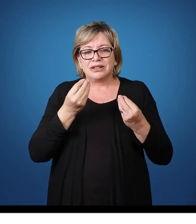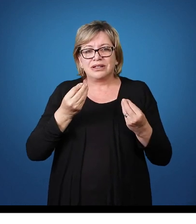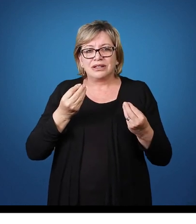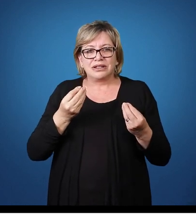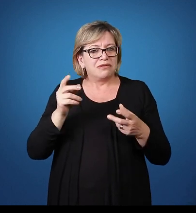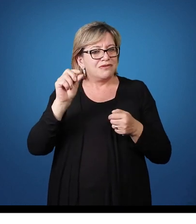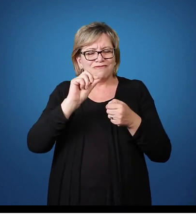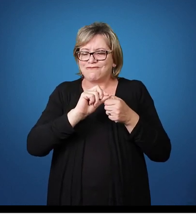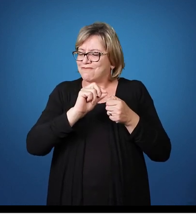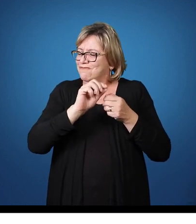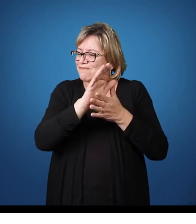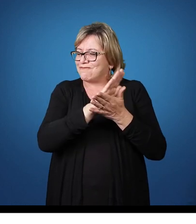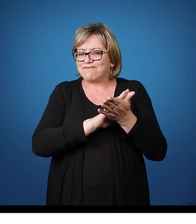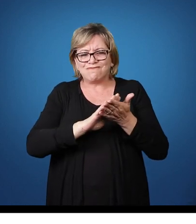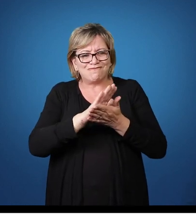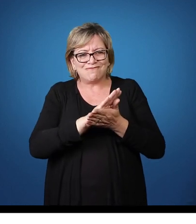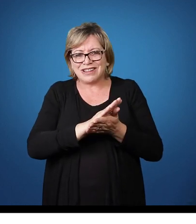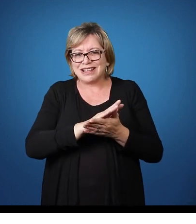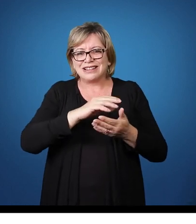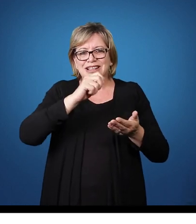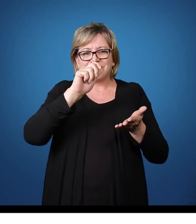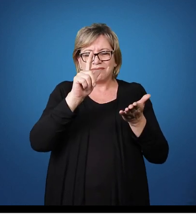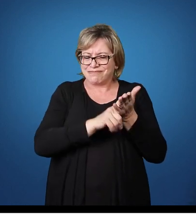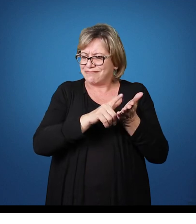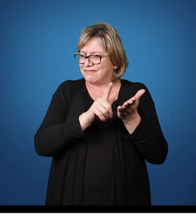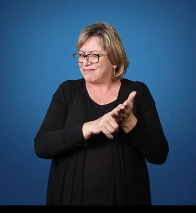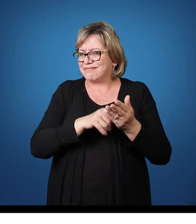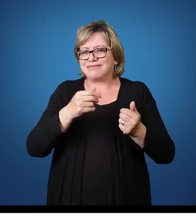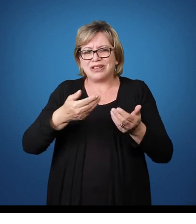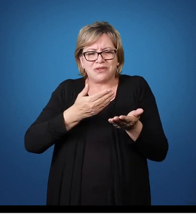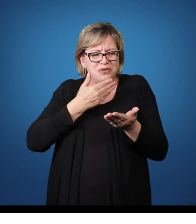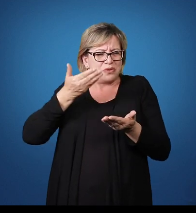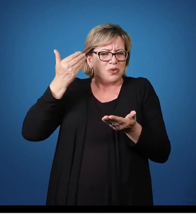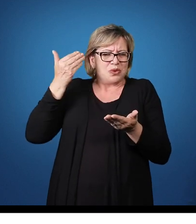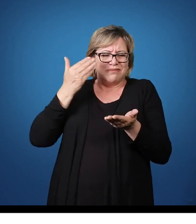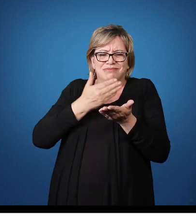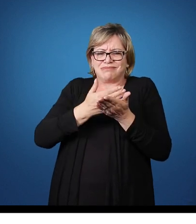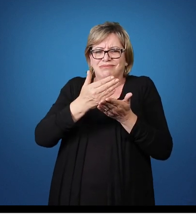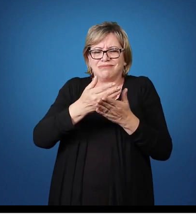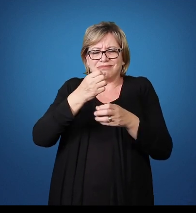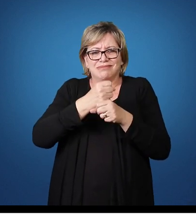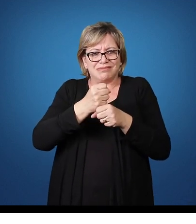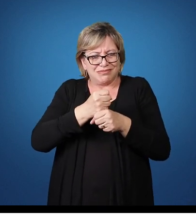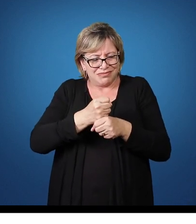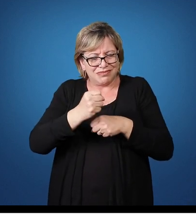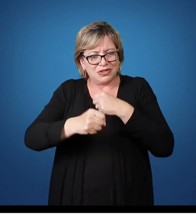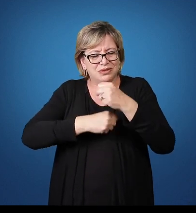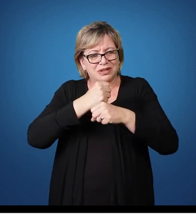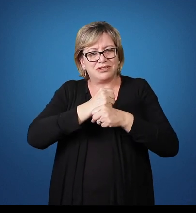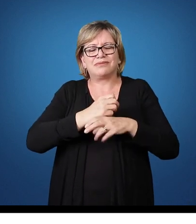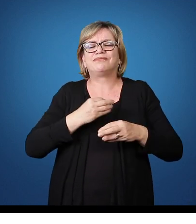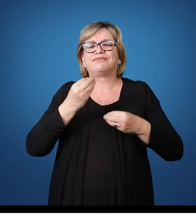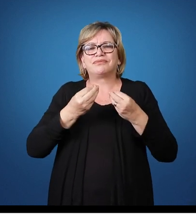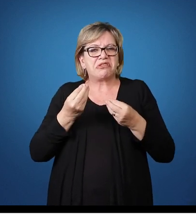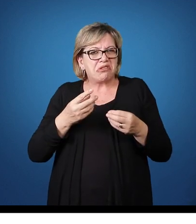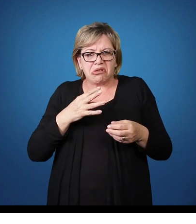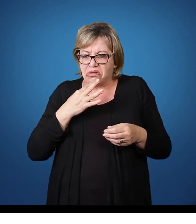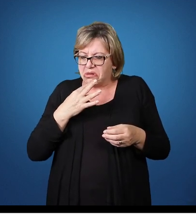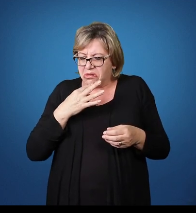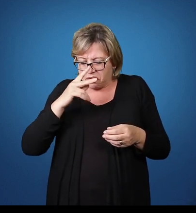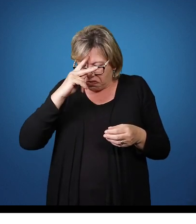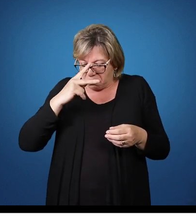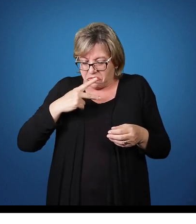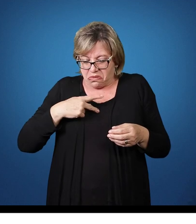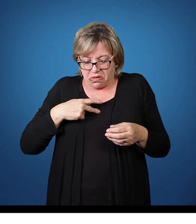fazia nenhum registro Em folha No início do ano Não conseguia nem reconhecer Se como Quem